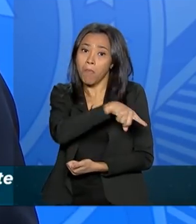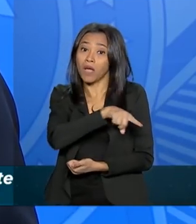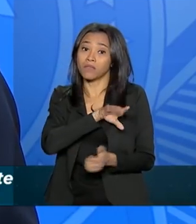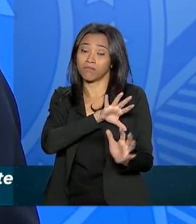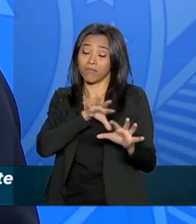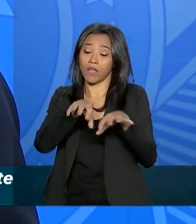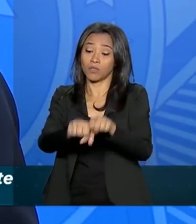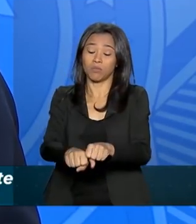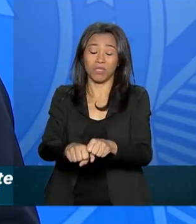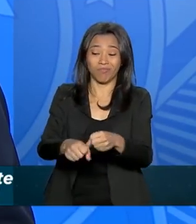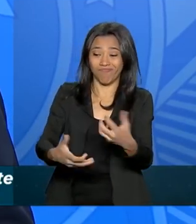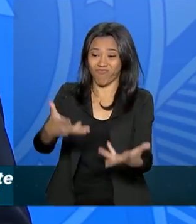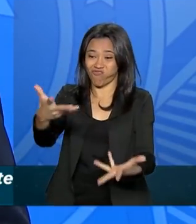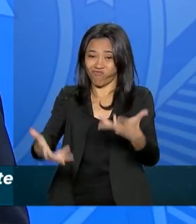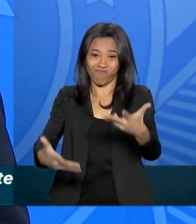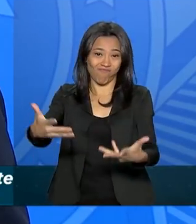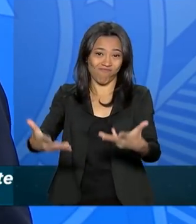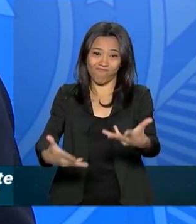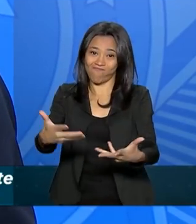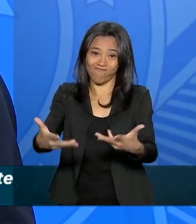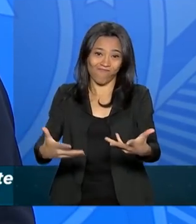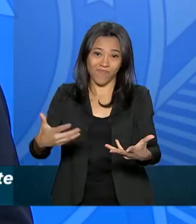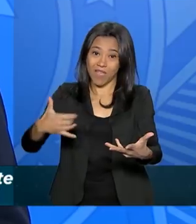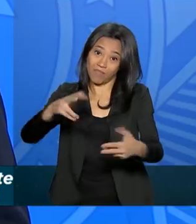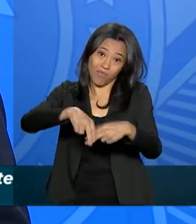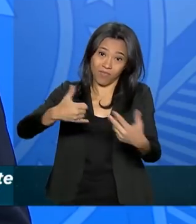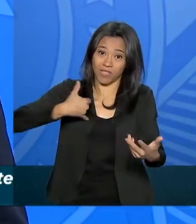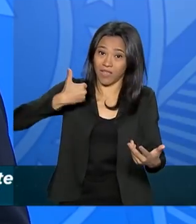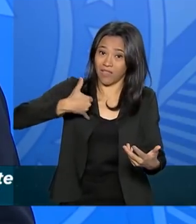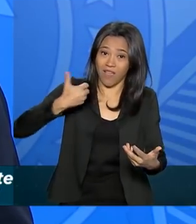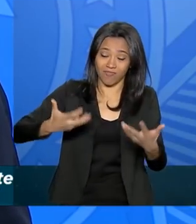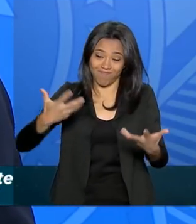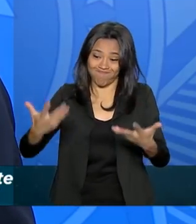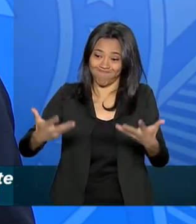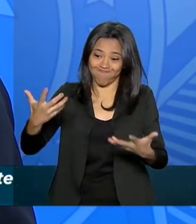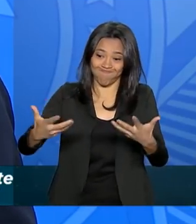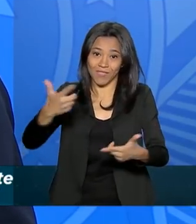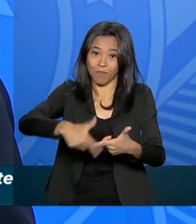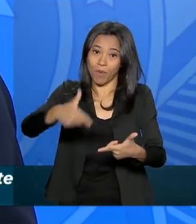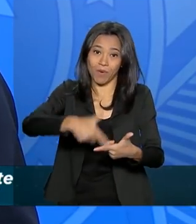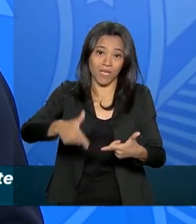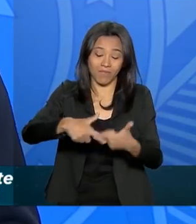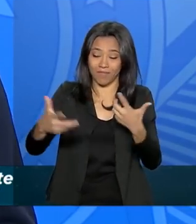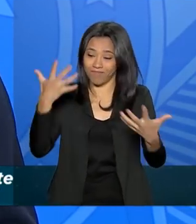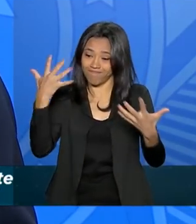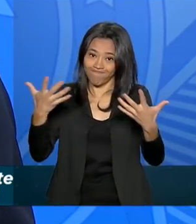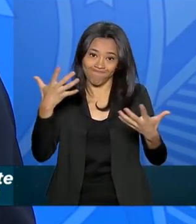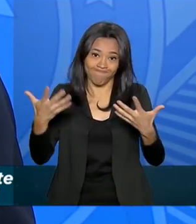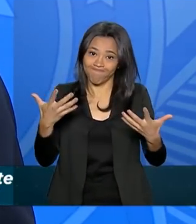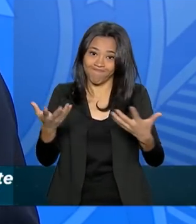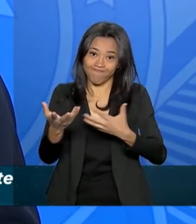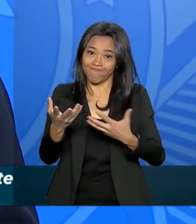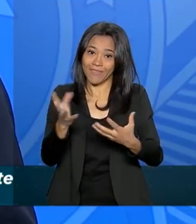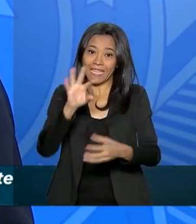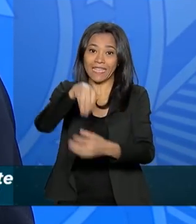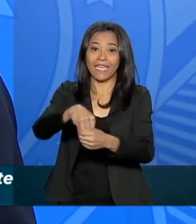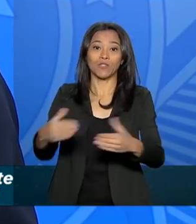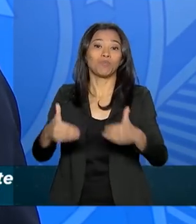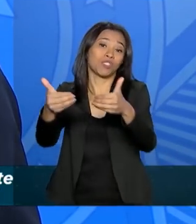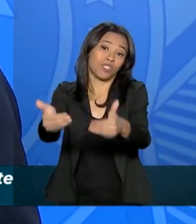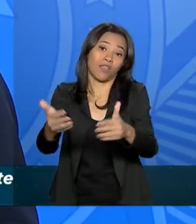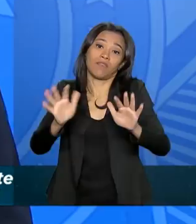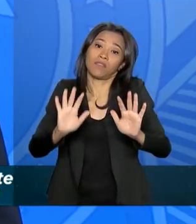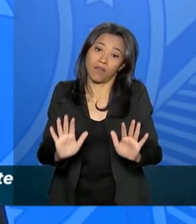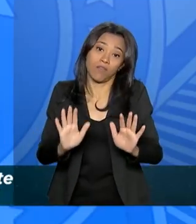bastante aparelhado. Talvez tendo visto a sua idade, ele começou a ter problemas dentro do ministério. Então, foi